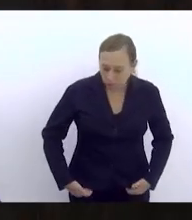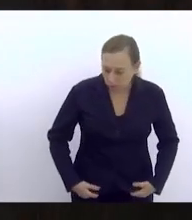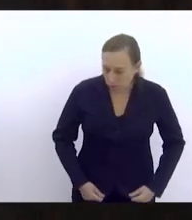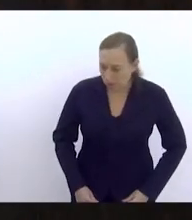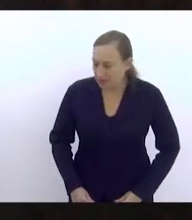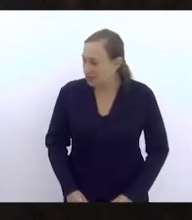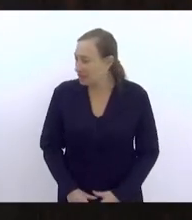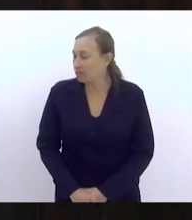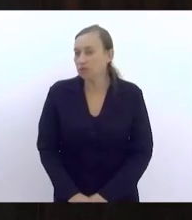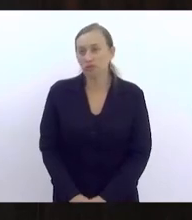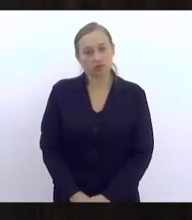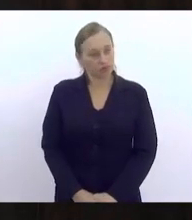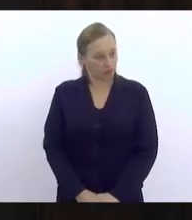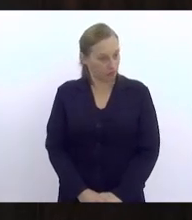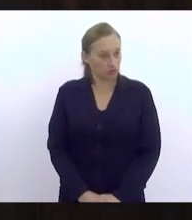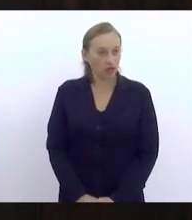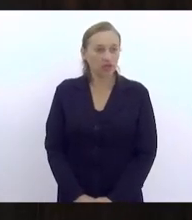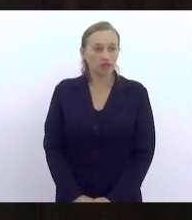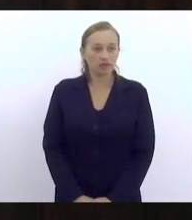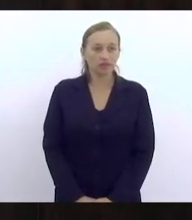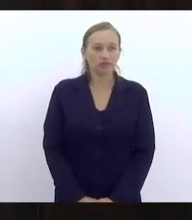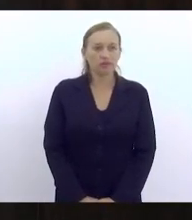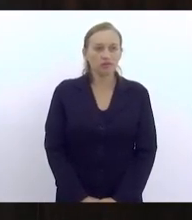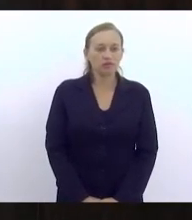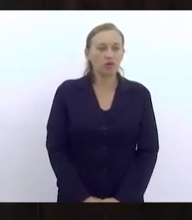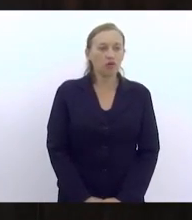a pronúncia, para fazer uso da palavra.